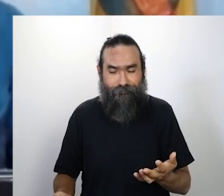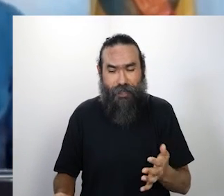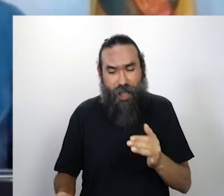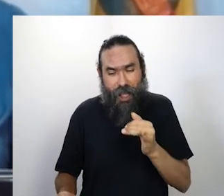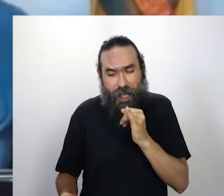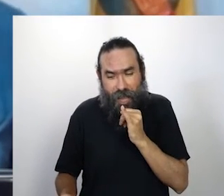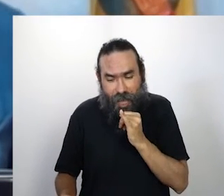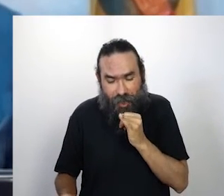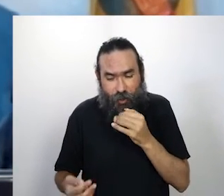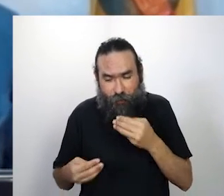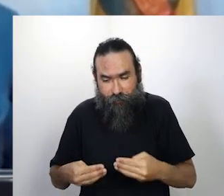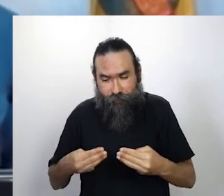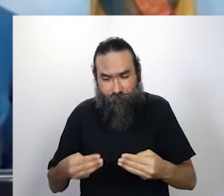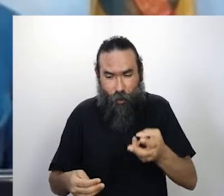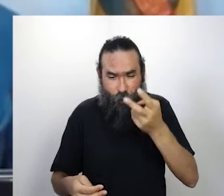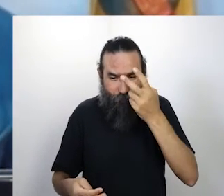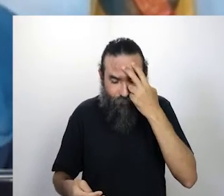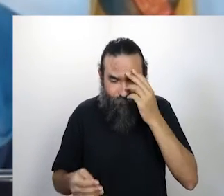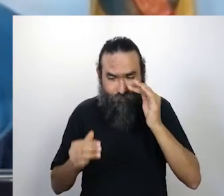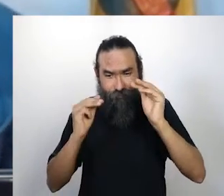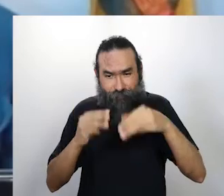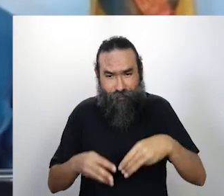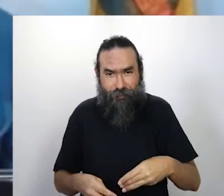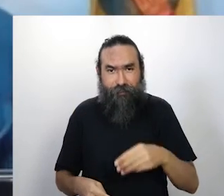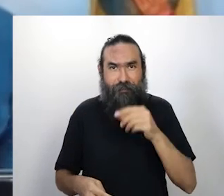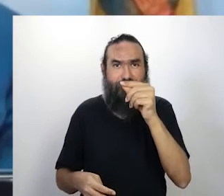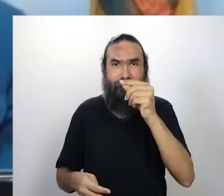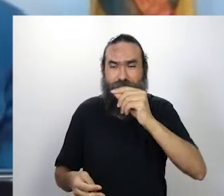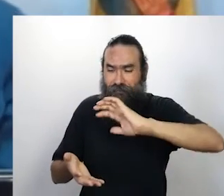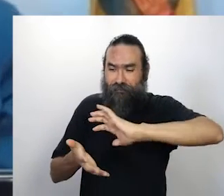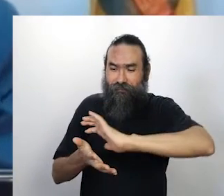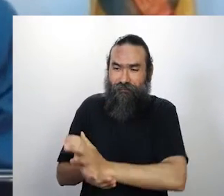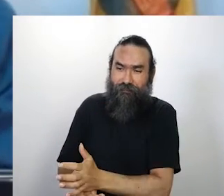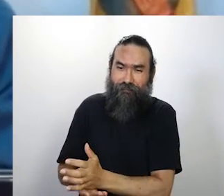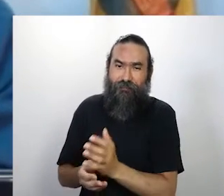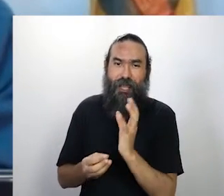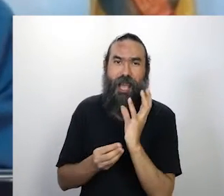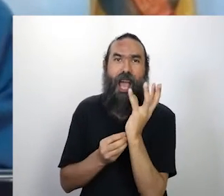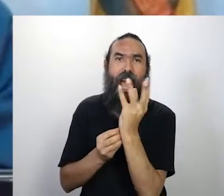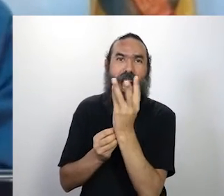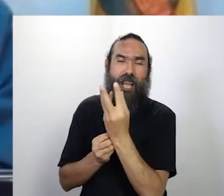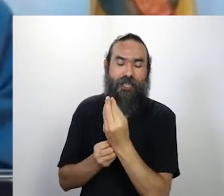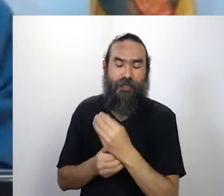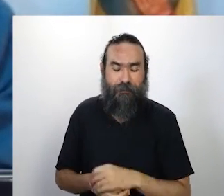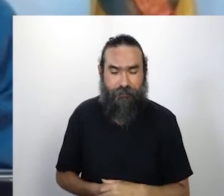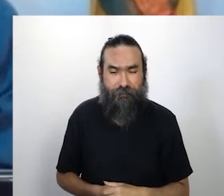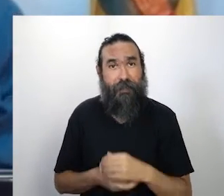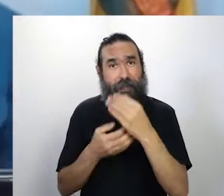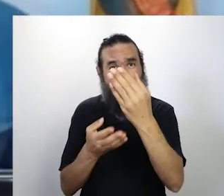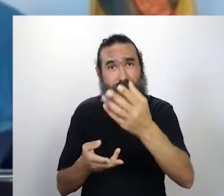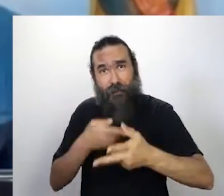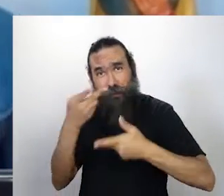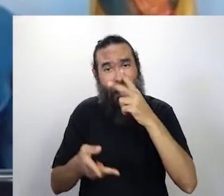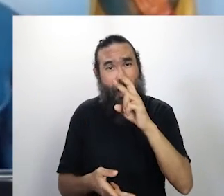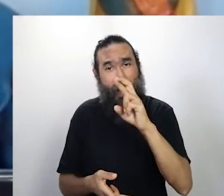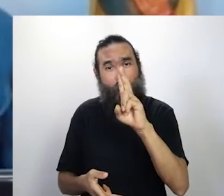cultura e de como estão querendo tratar a cultura e os artistas nesse país. Ruti Pajeú, diga de lá!